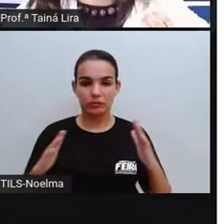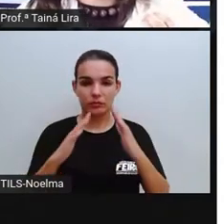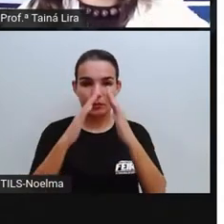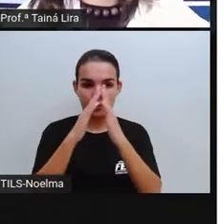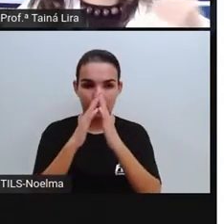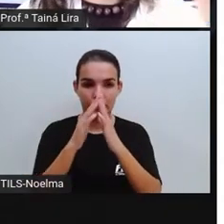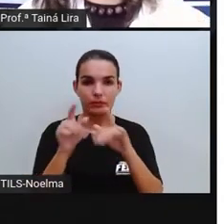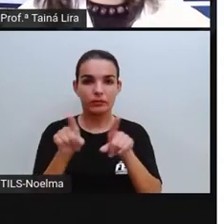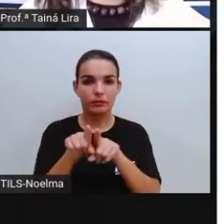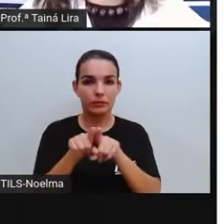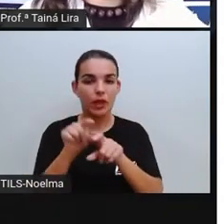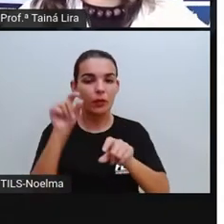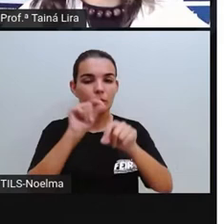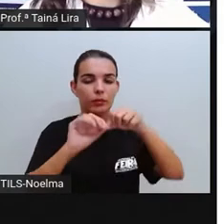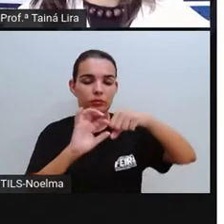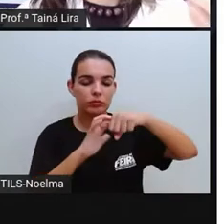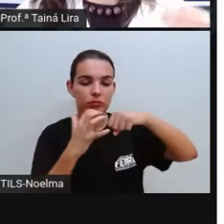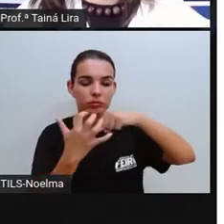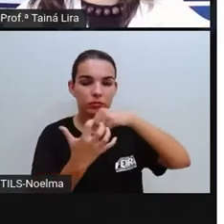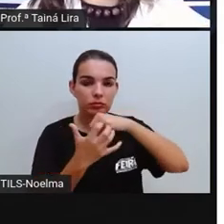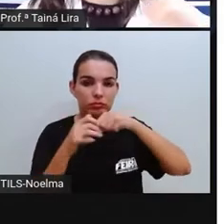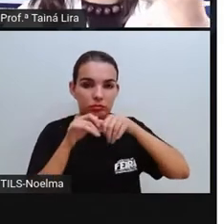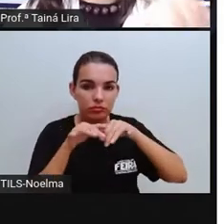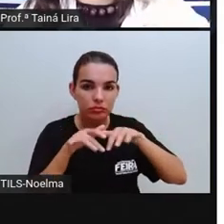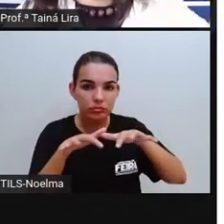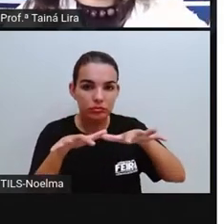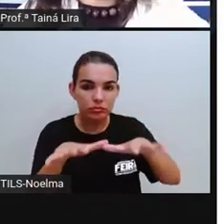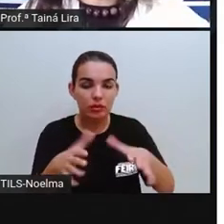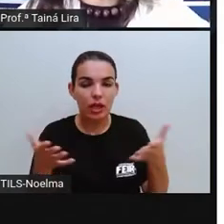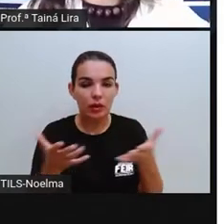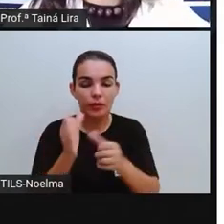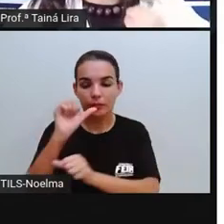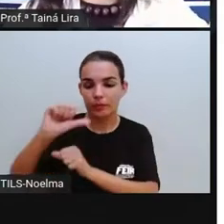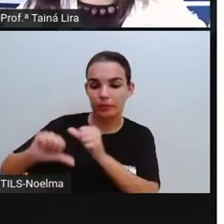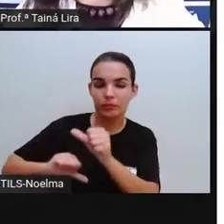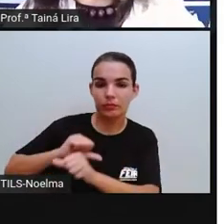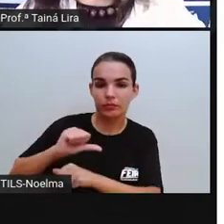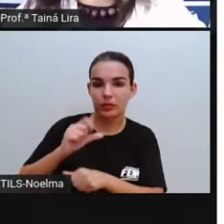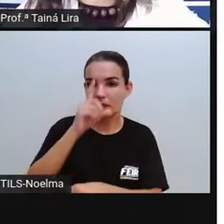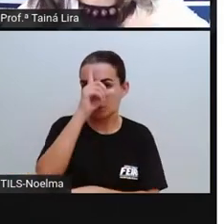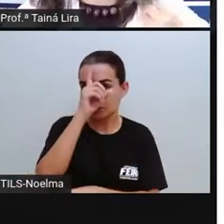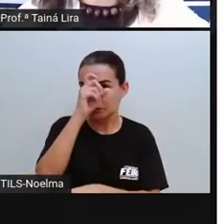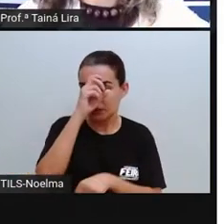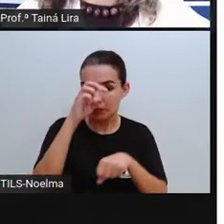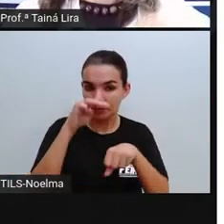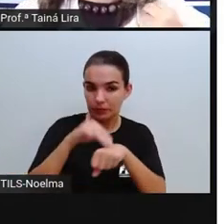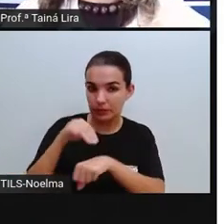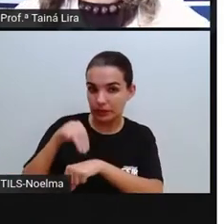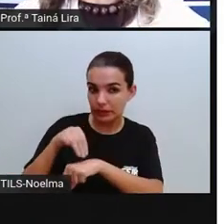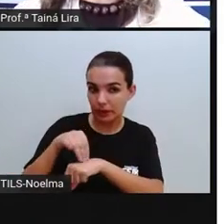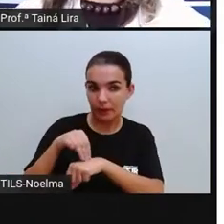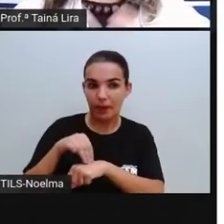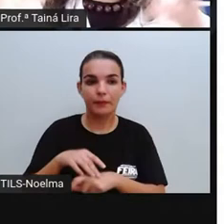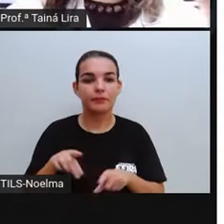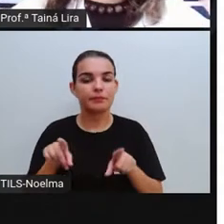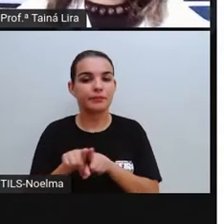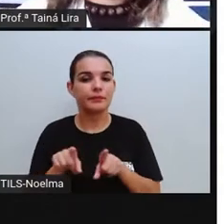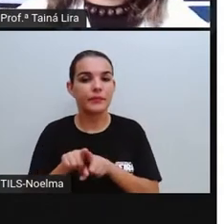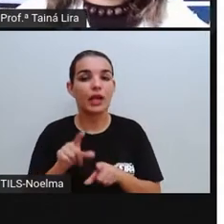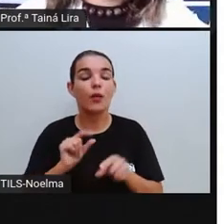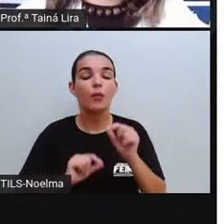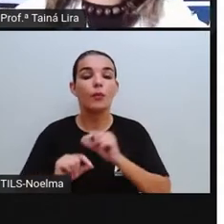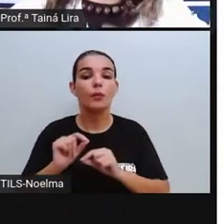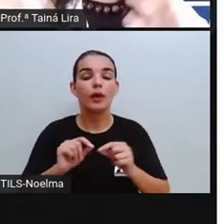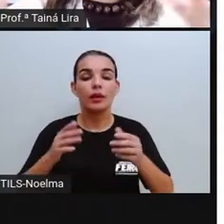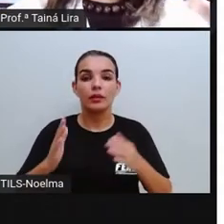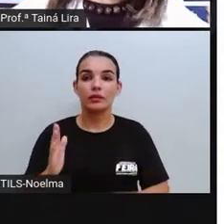tinha o hospital de campanha, que vai virar agora o hospital municipal. Então, são prédios